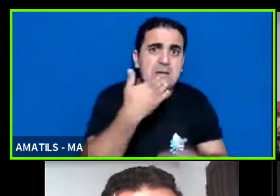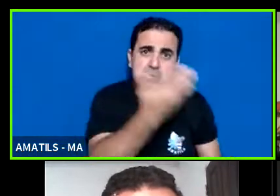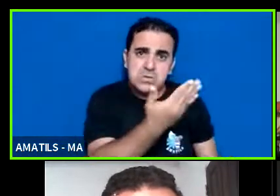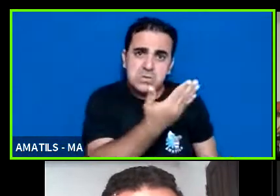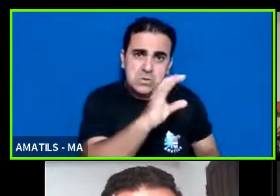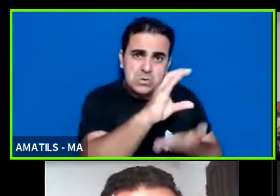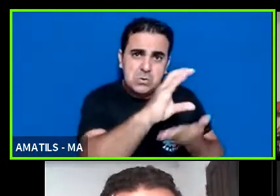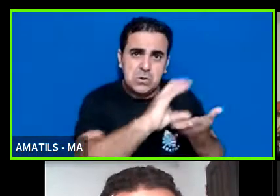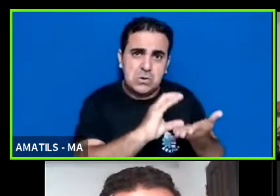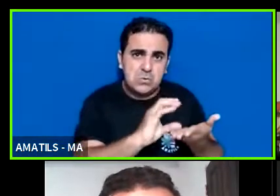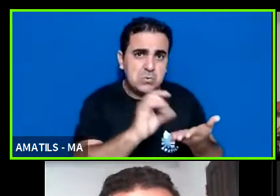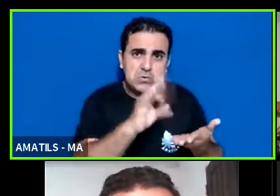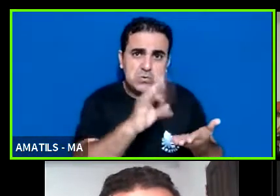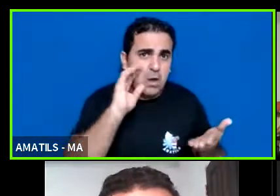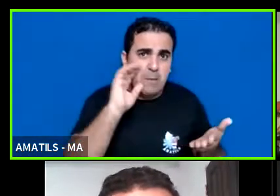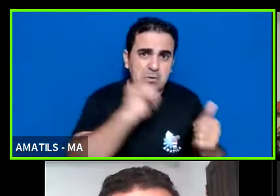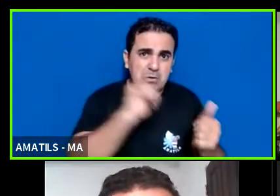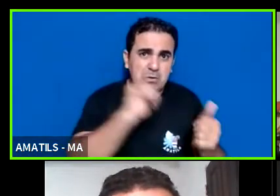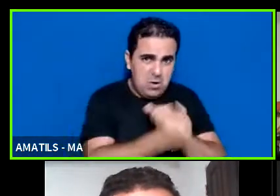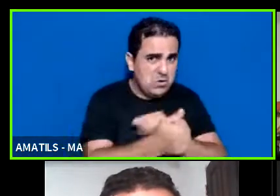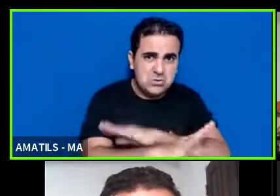recurso é só para o esporte no caso também